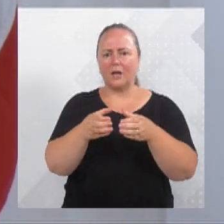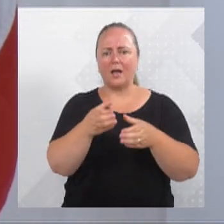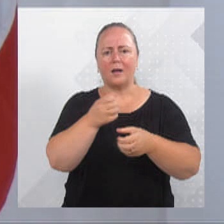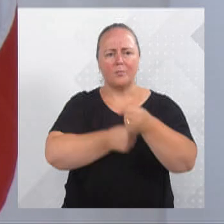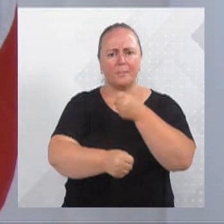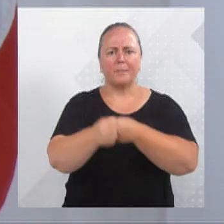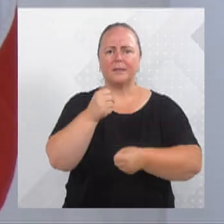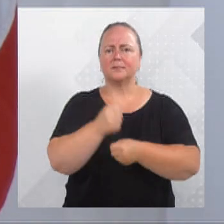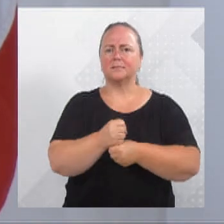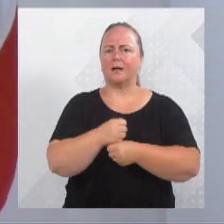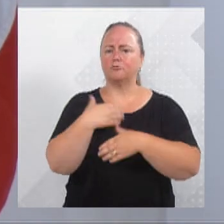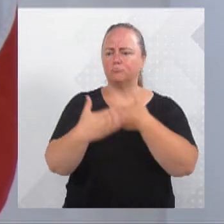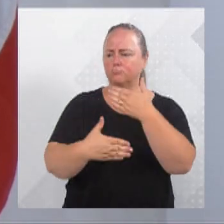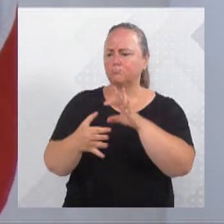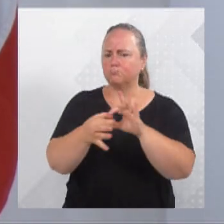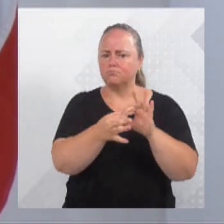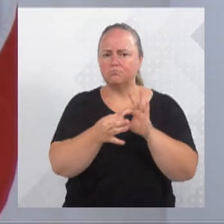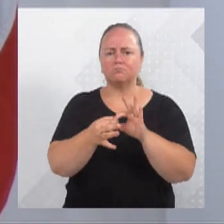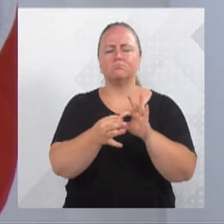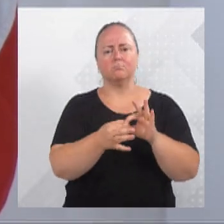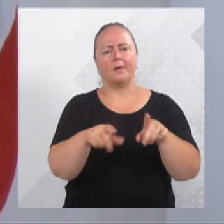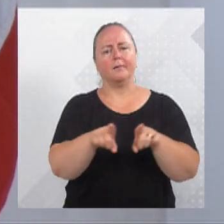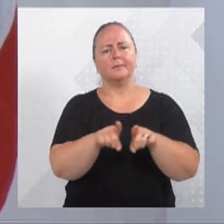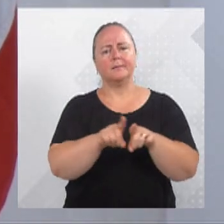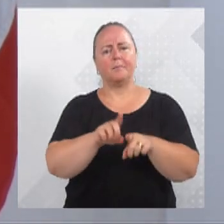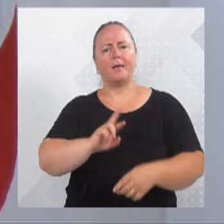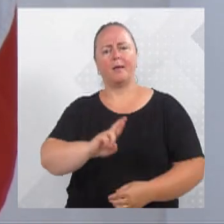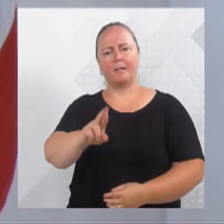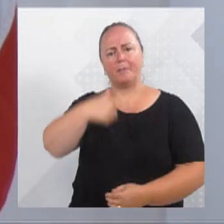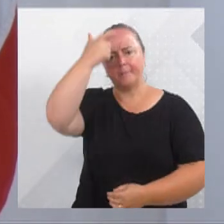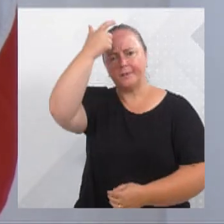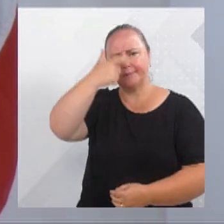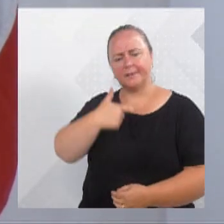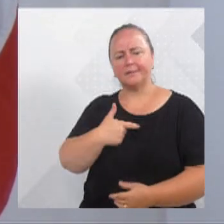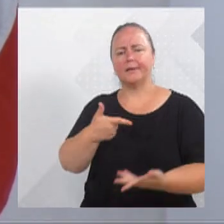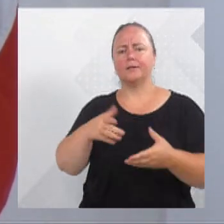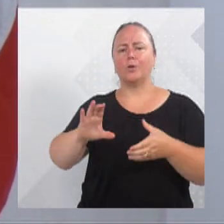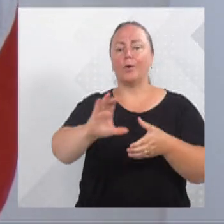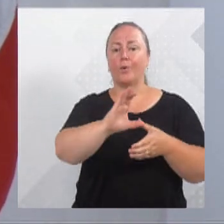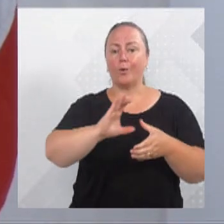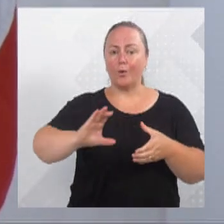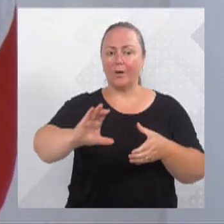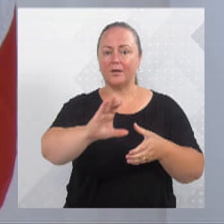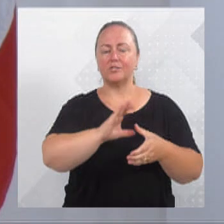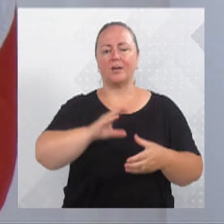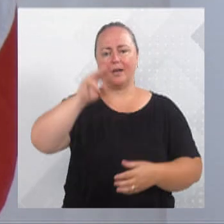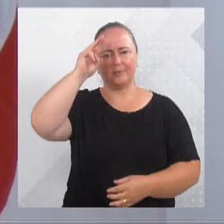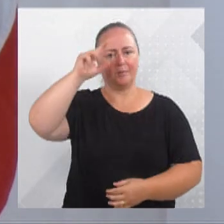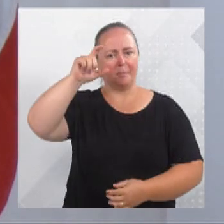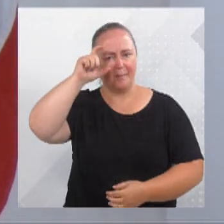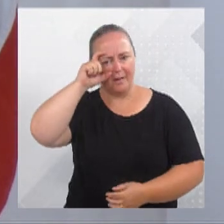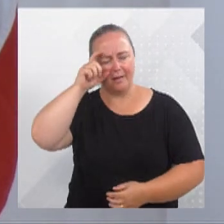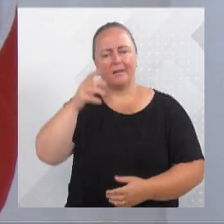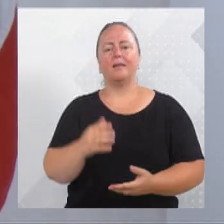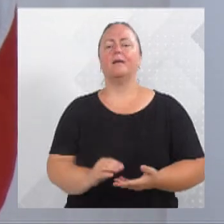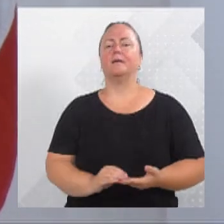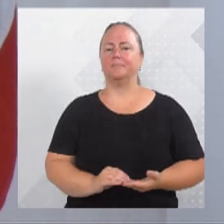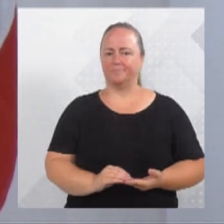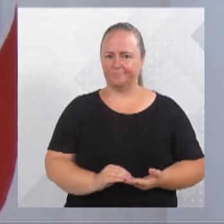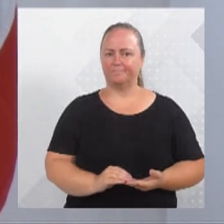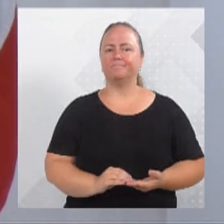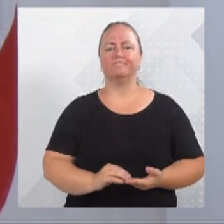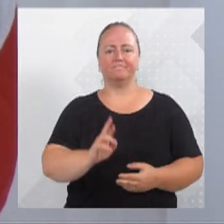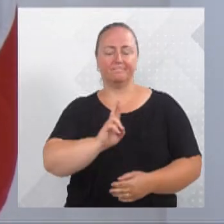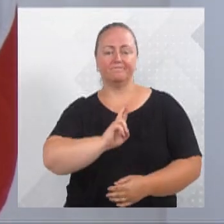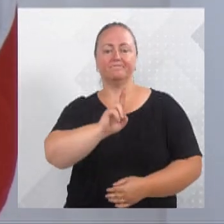2023 e aqui, no meu nome, da vice-prefeita, em nome do colegiado que aqui está presente, que já foi citado, mas representado